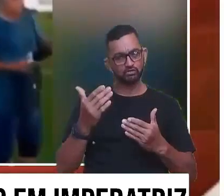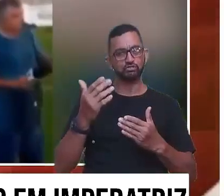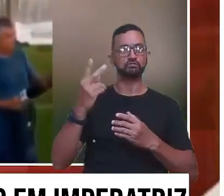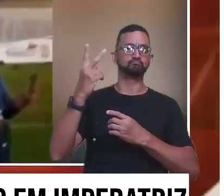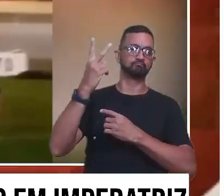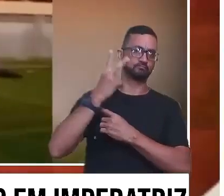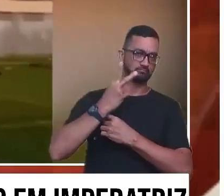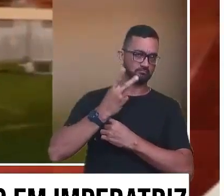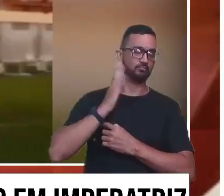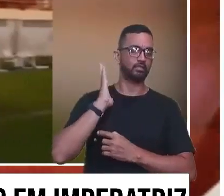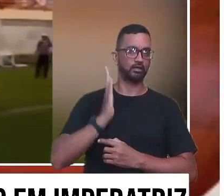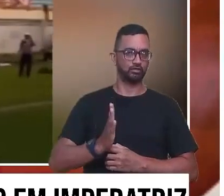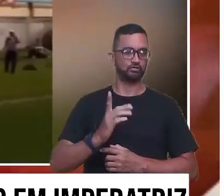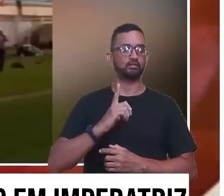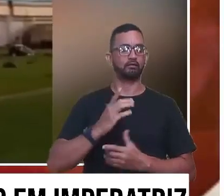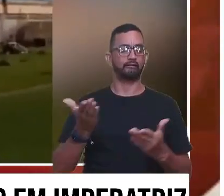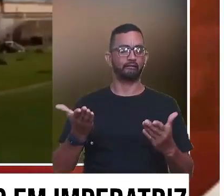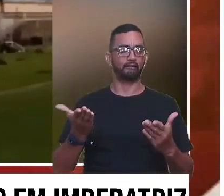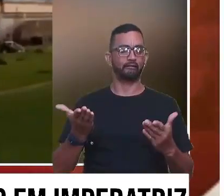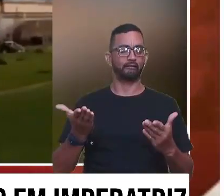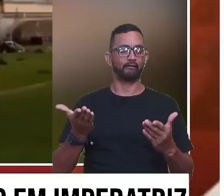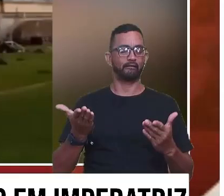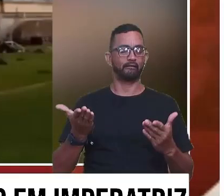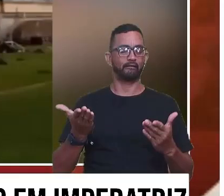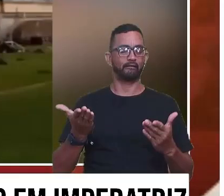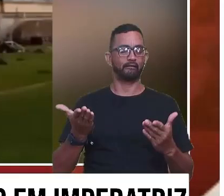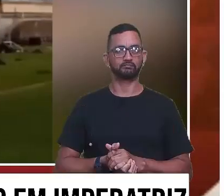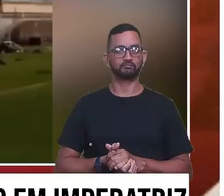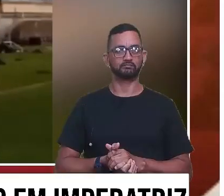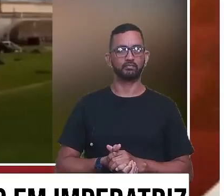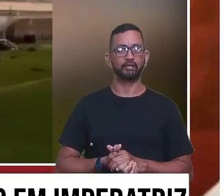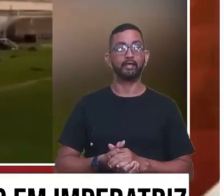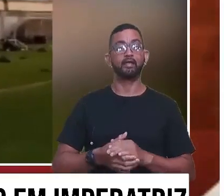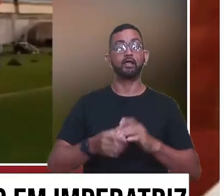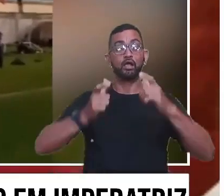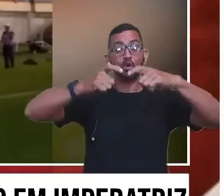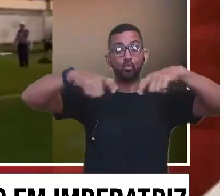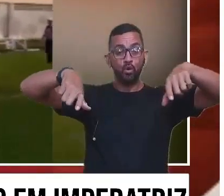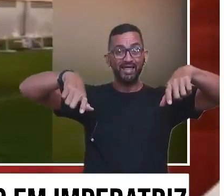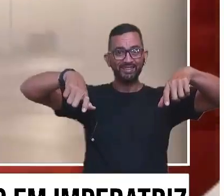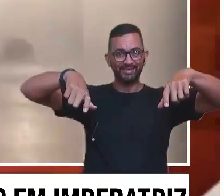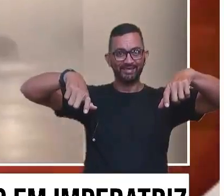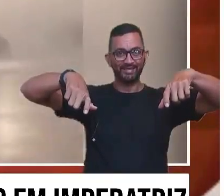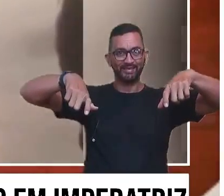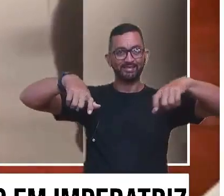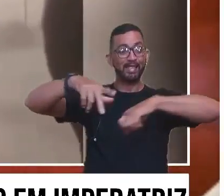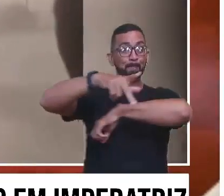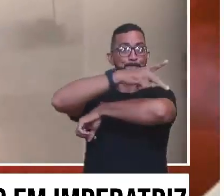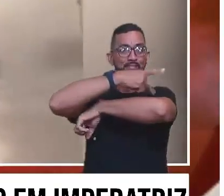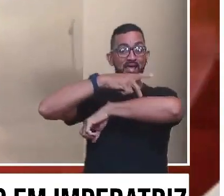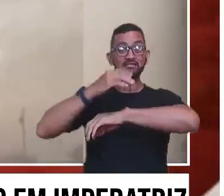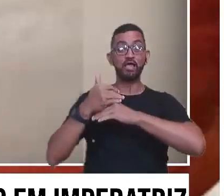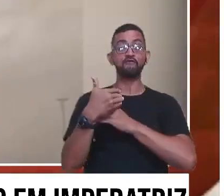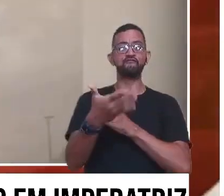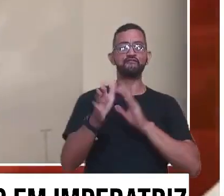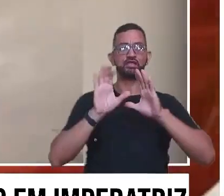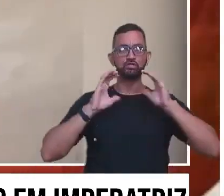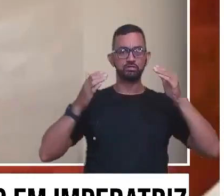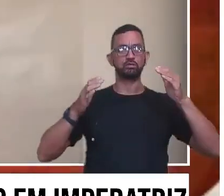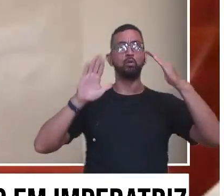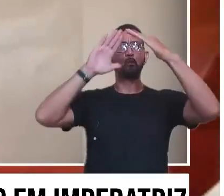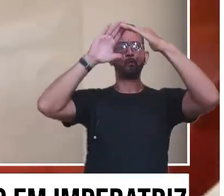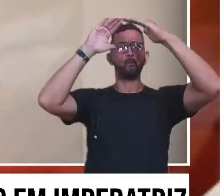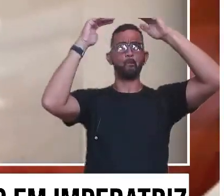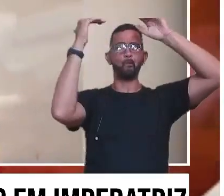a gratidão pelo livramento é o que mais pesa nesse momento. Pois é, gente. A quadra da Praça Mané Garrincha, bem em frente ao estádio,